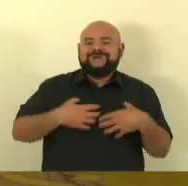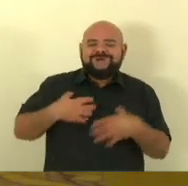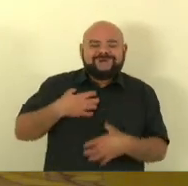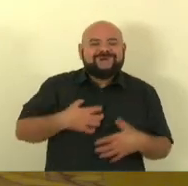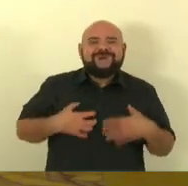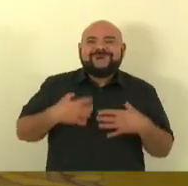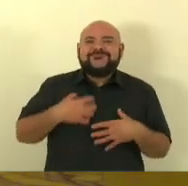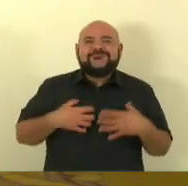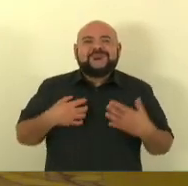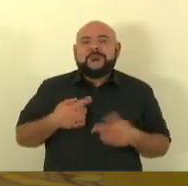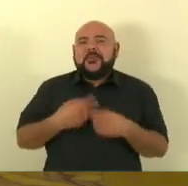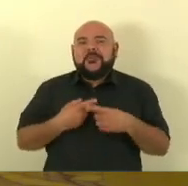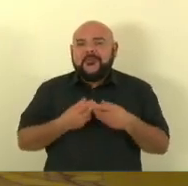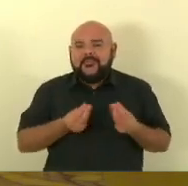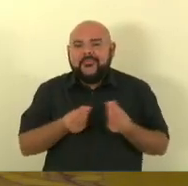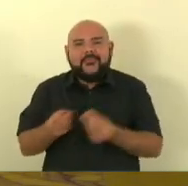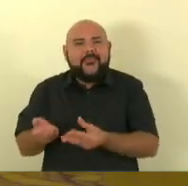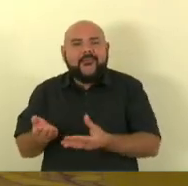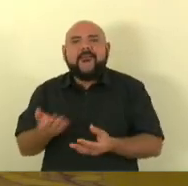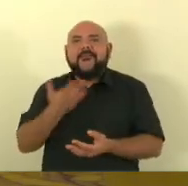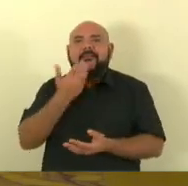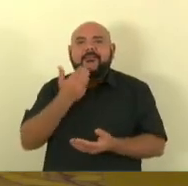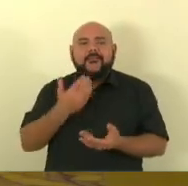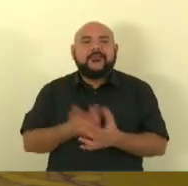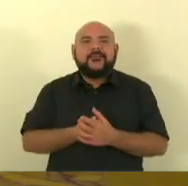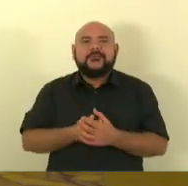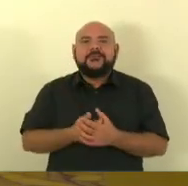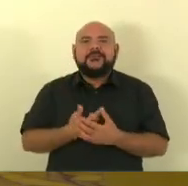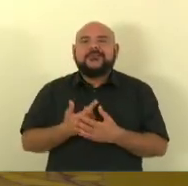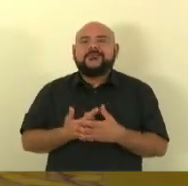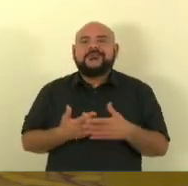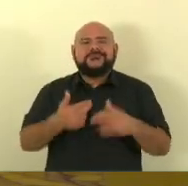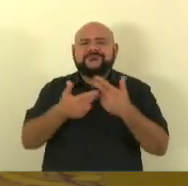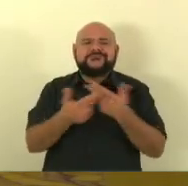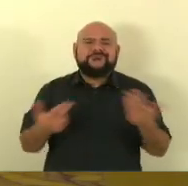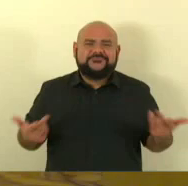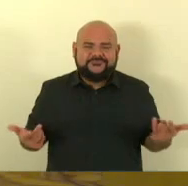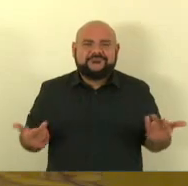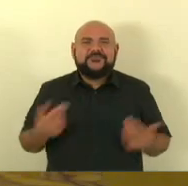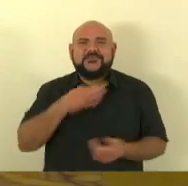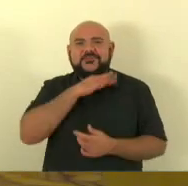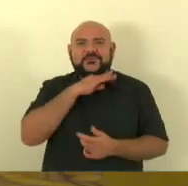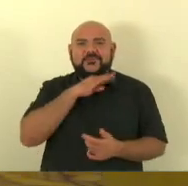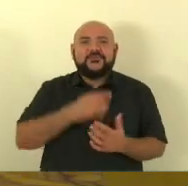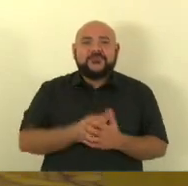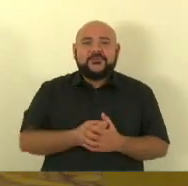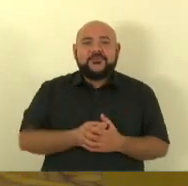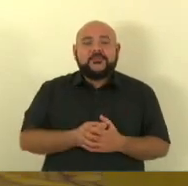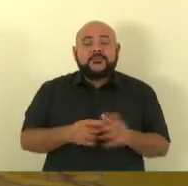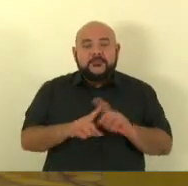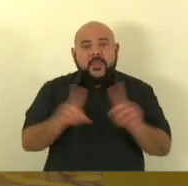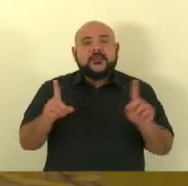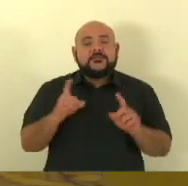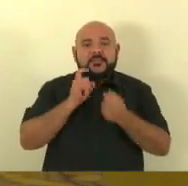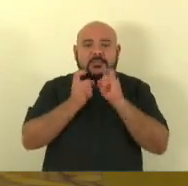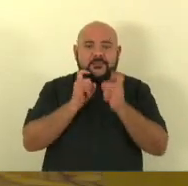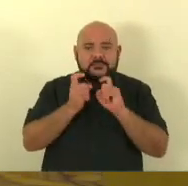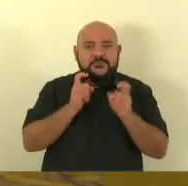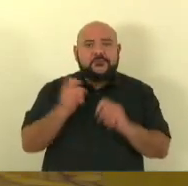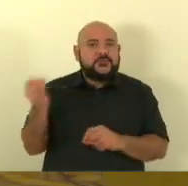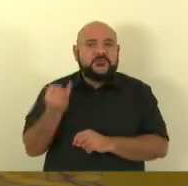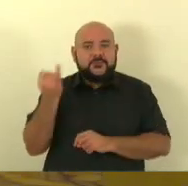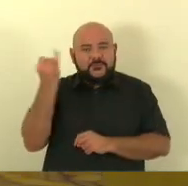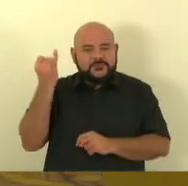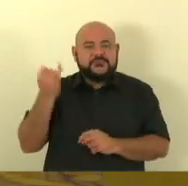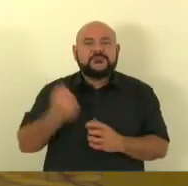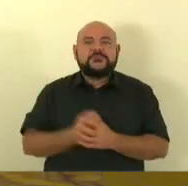ou comete outro tipo de atrocidade outras atrocidades mas nós tivemos essa reunião muito grande muito importante onde